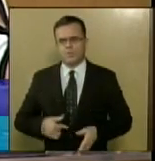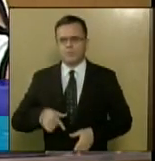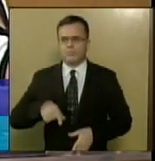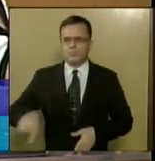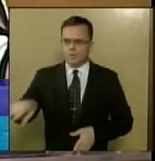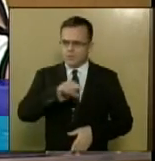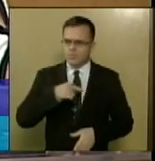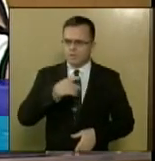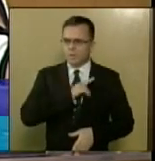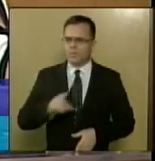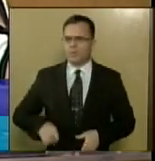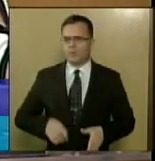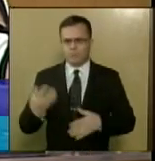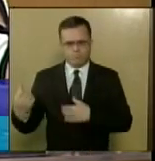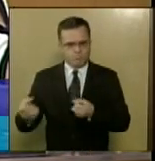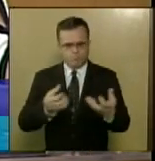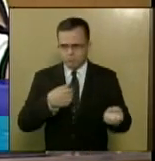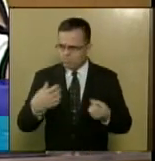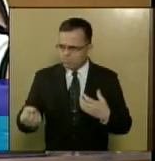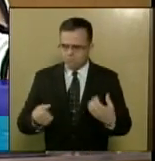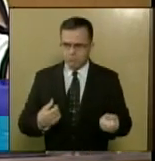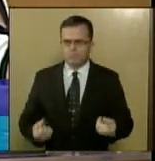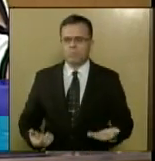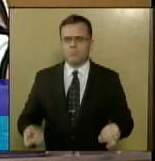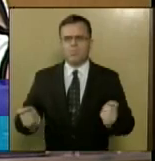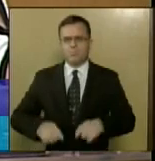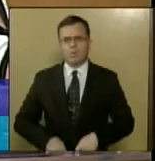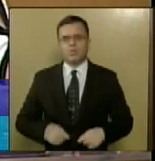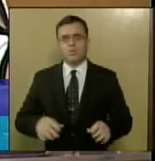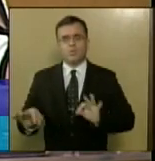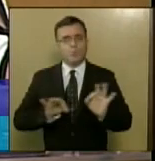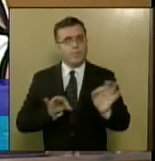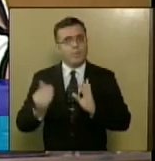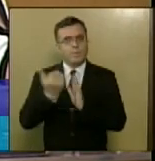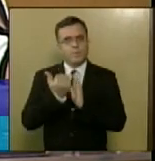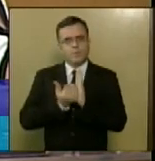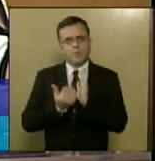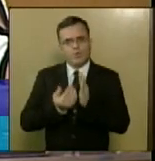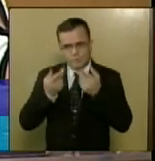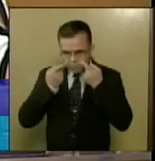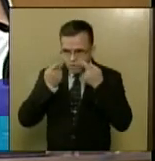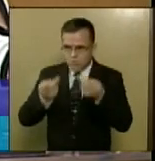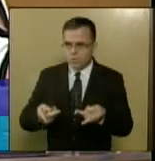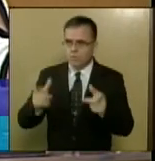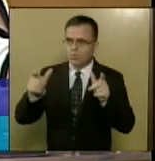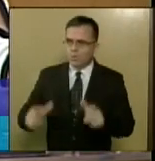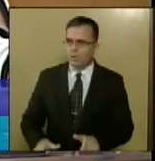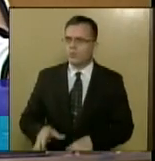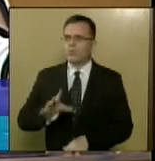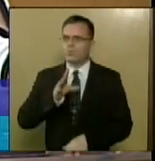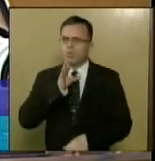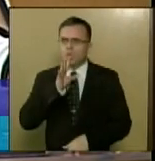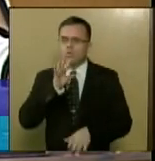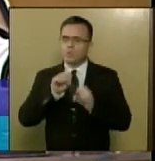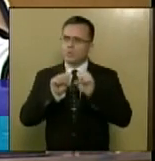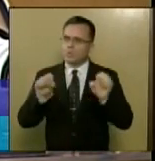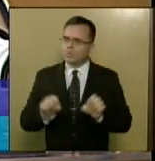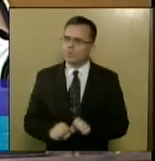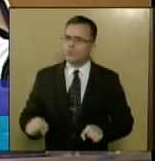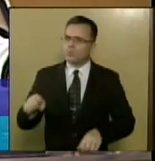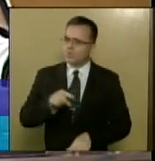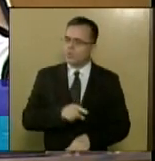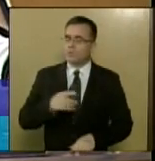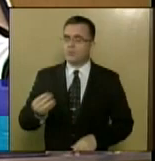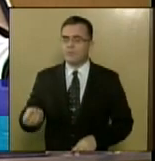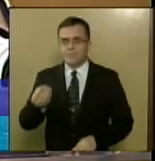colegas a semana passada, para que a gente faça essa programação de visita ao local, que vá conhecer esse sistema e tentar,